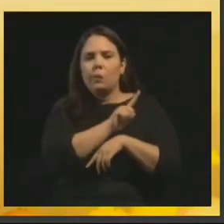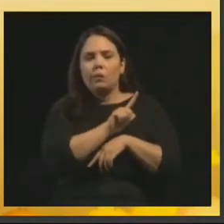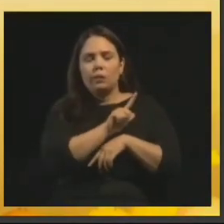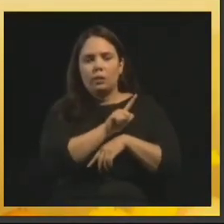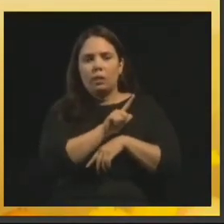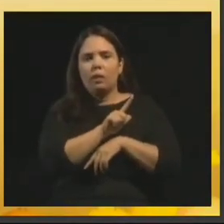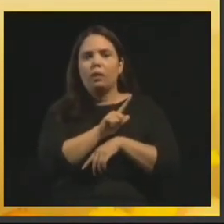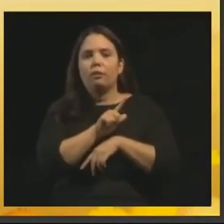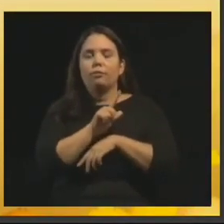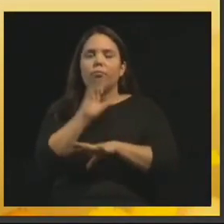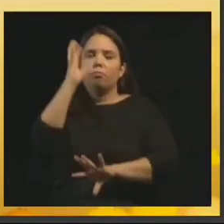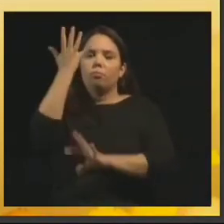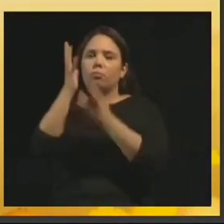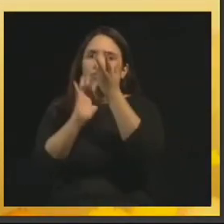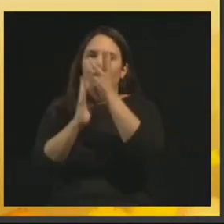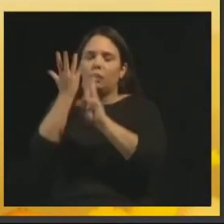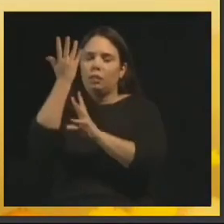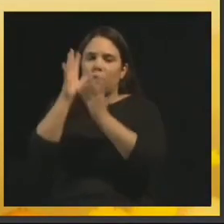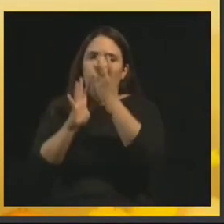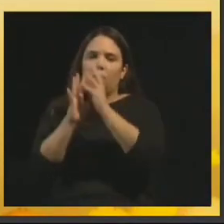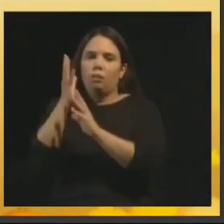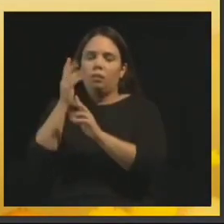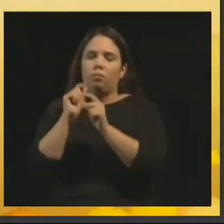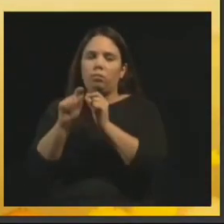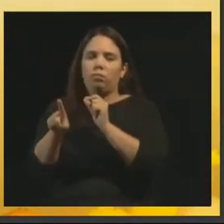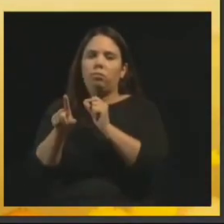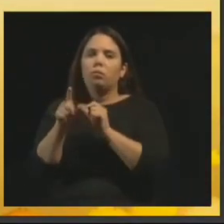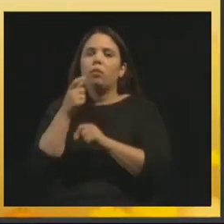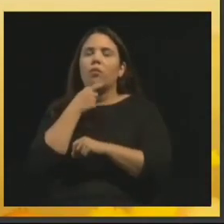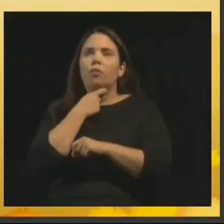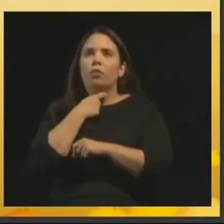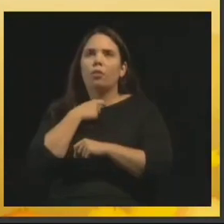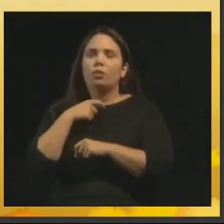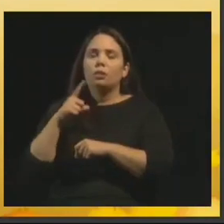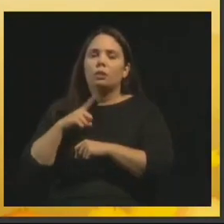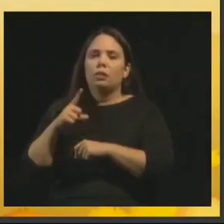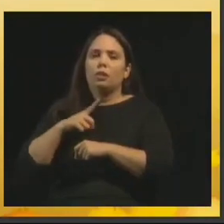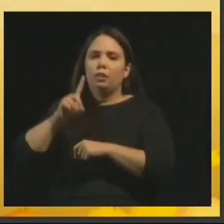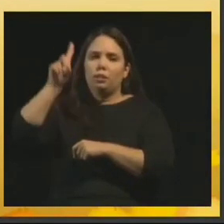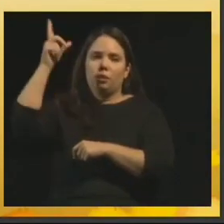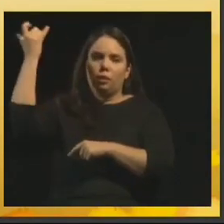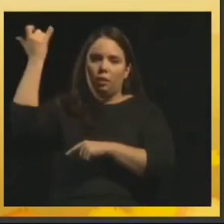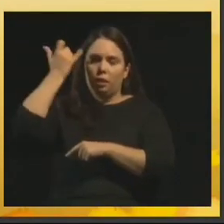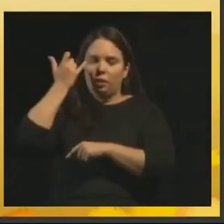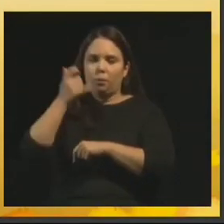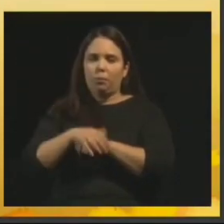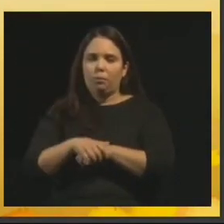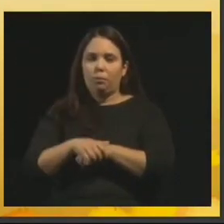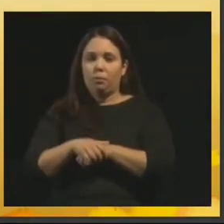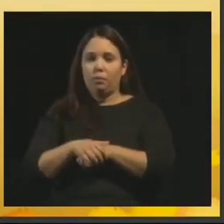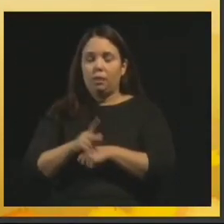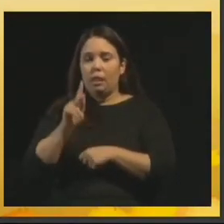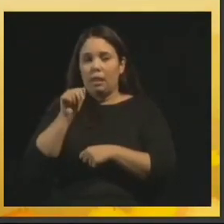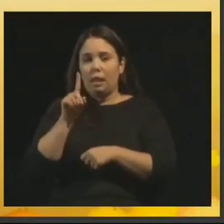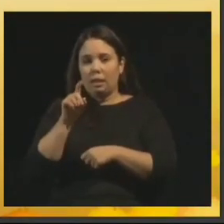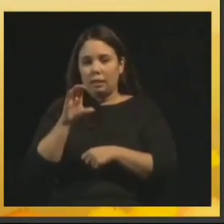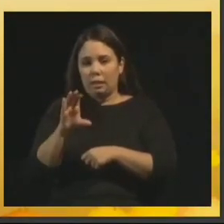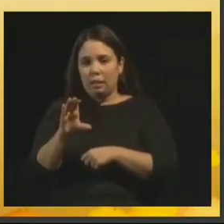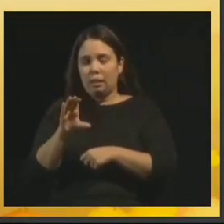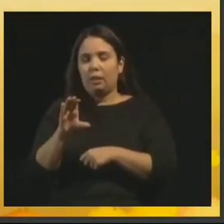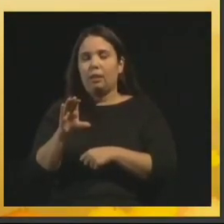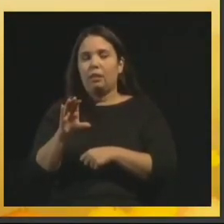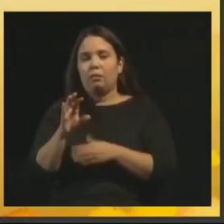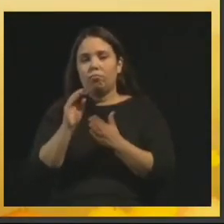brilhando o qual mil sóis, minhas vozes vêm de Deus. Allan Kardec, o codificador,